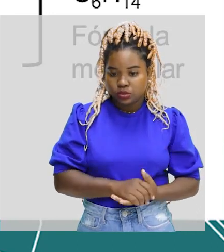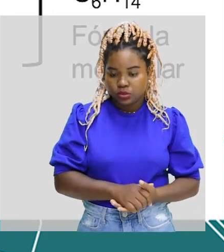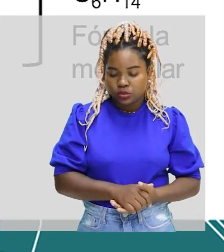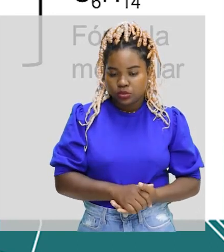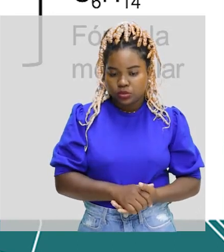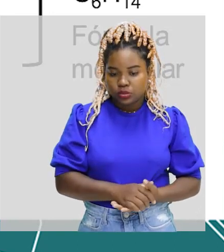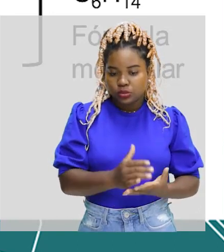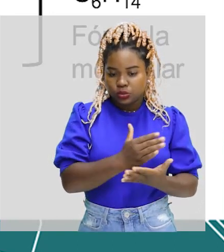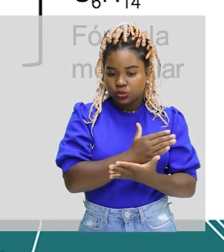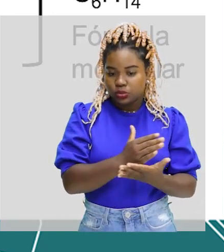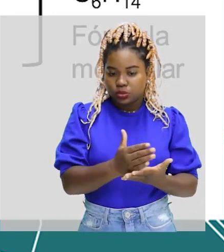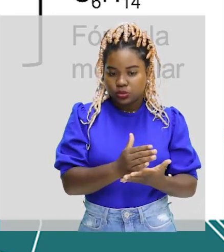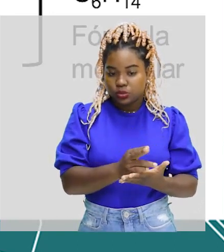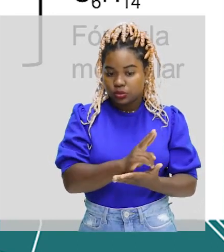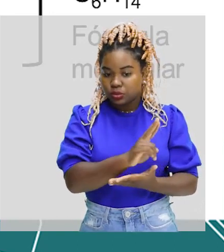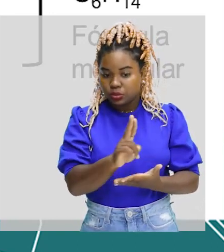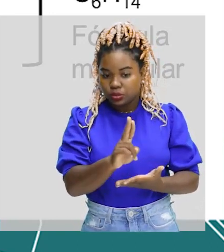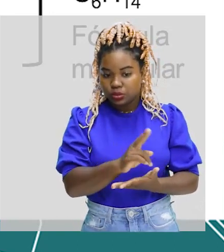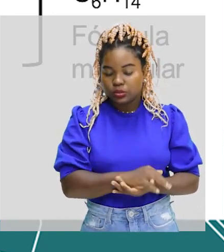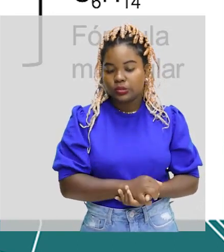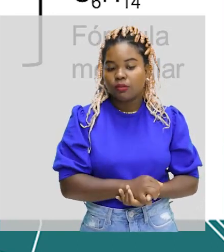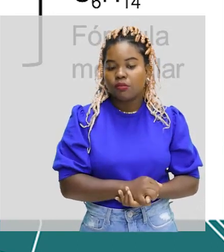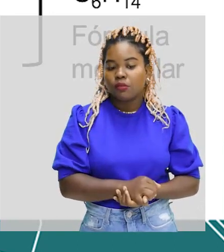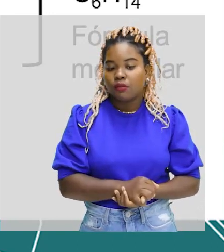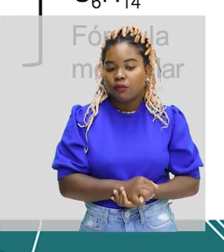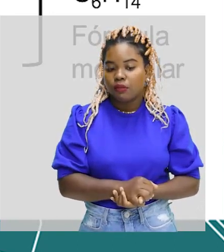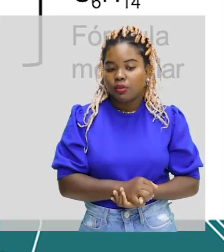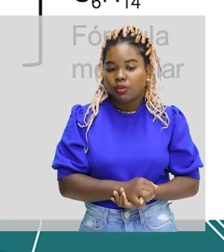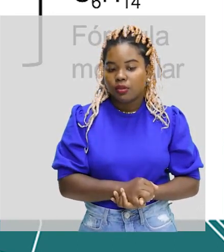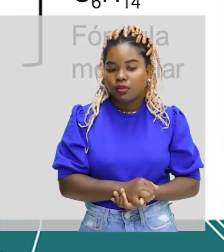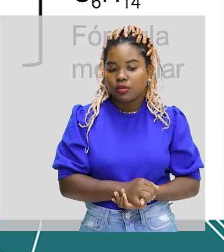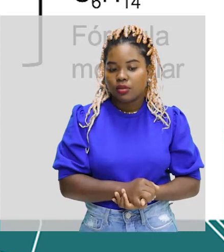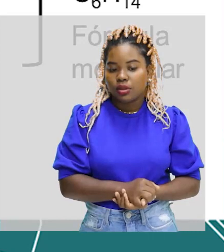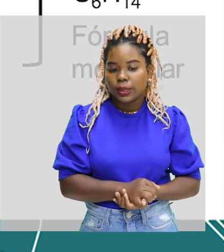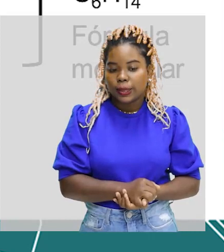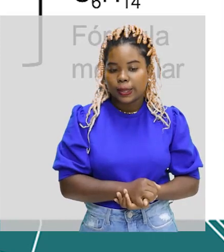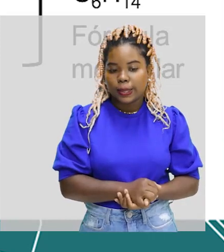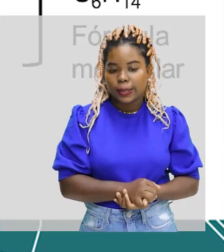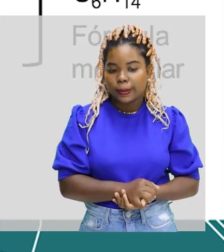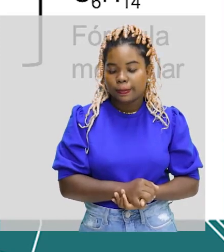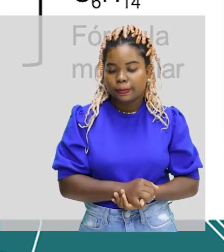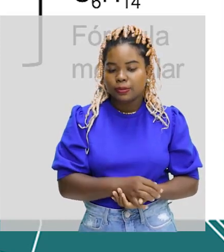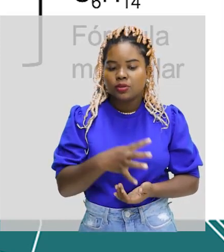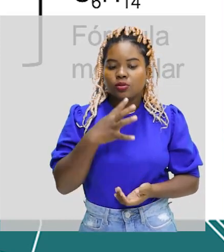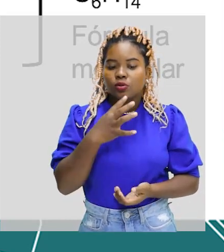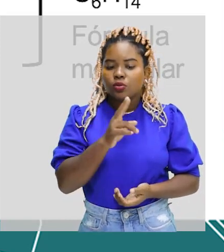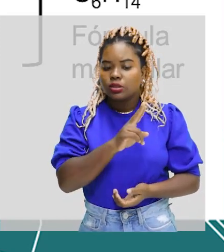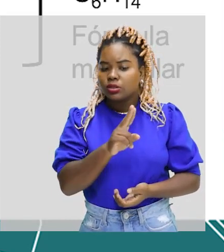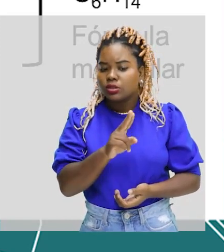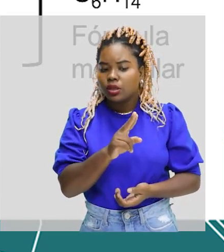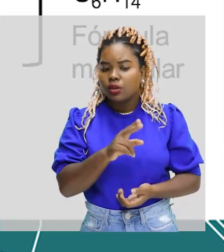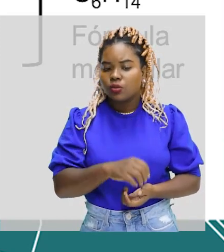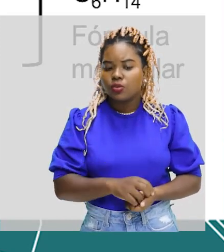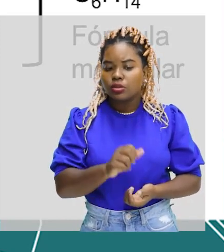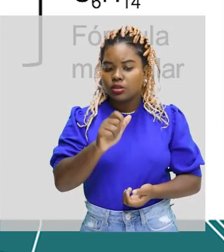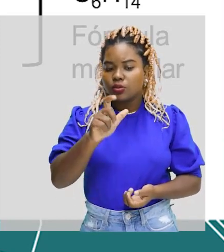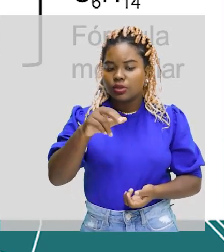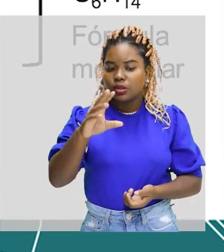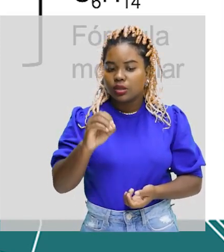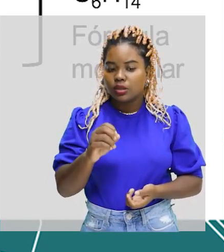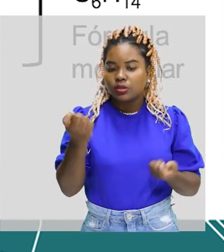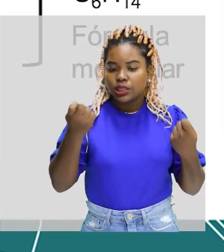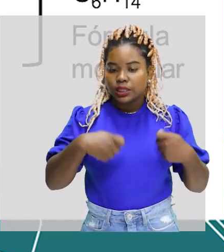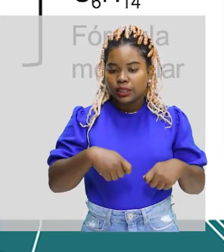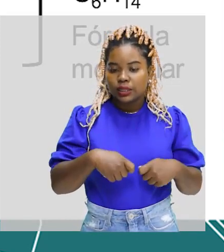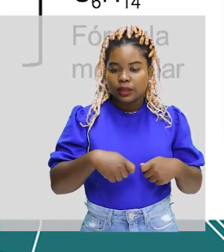a partir do nome, certo? A partir do nome. Então, conhecendo o nome de um alcano, é